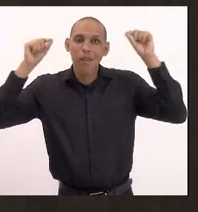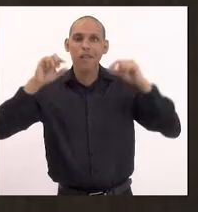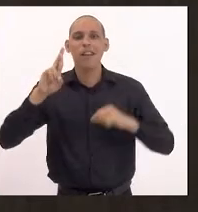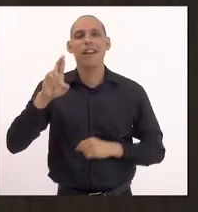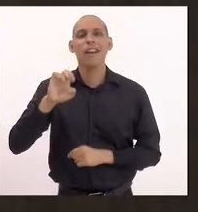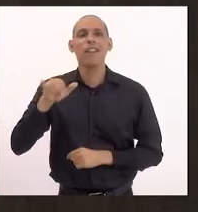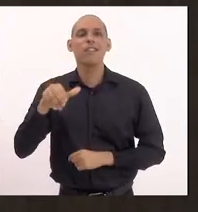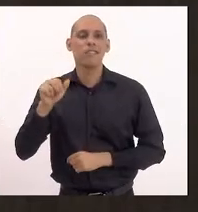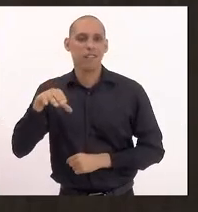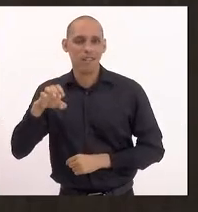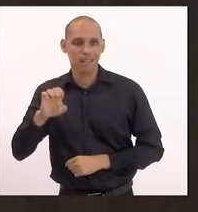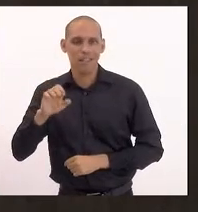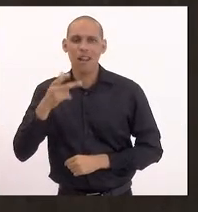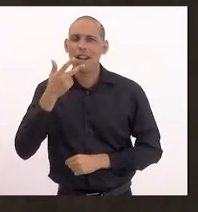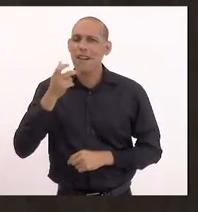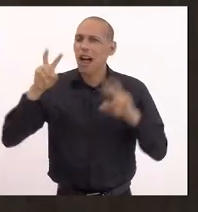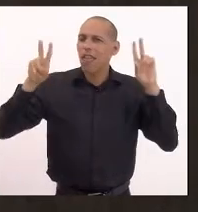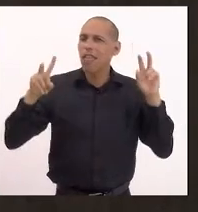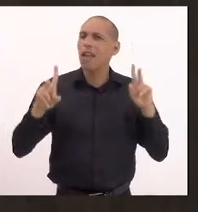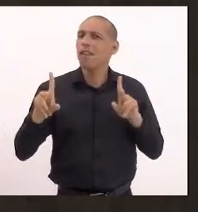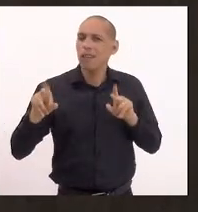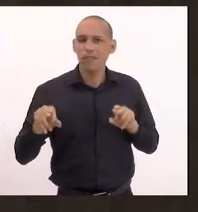que trata de tema similar,